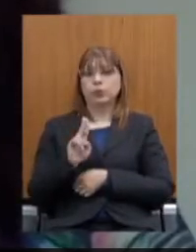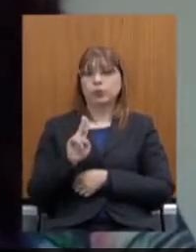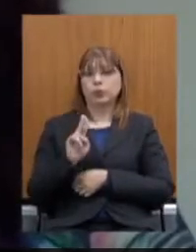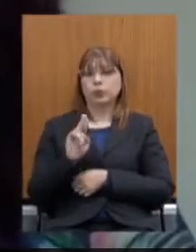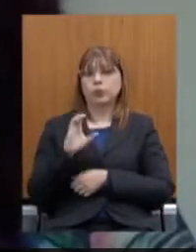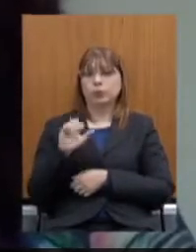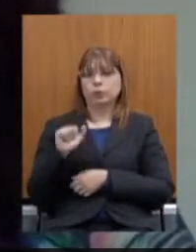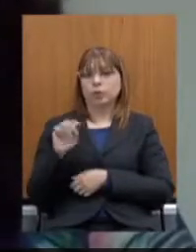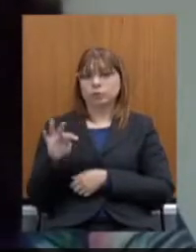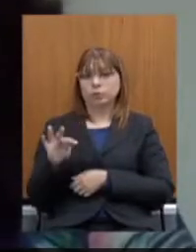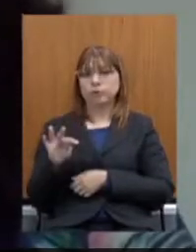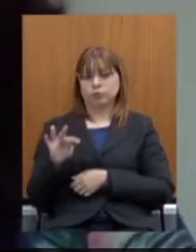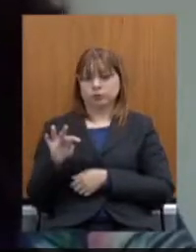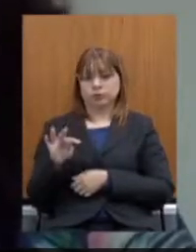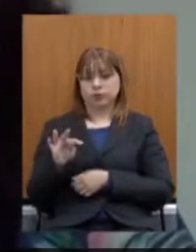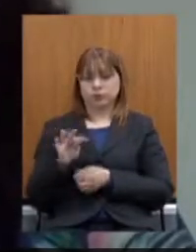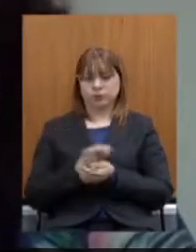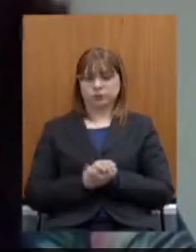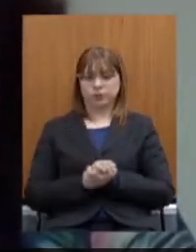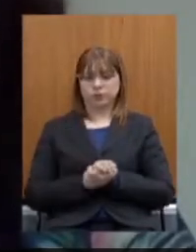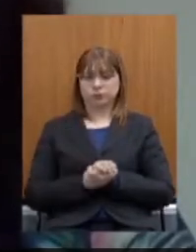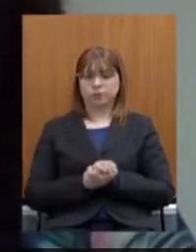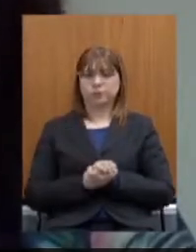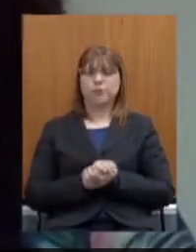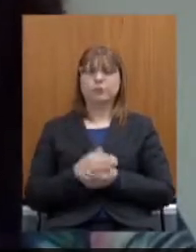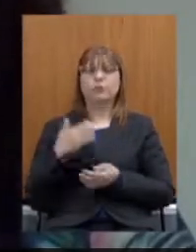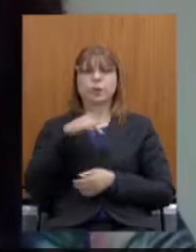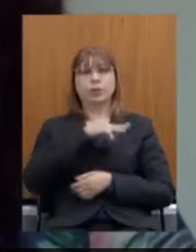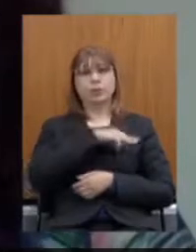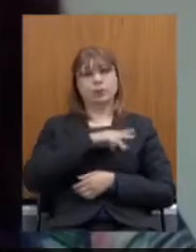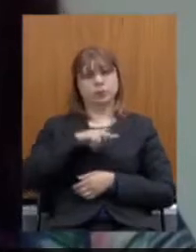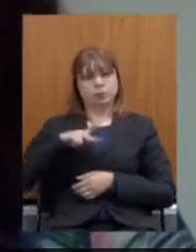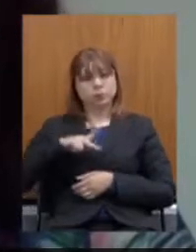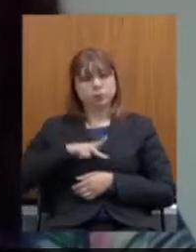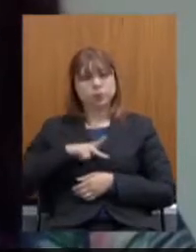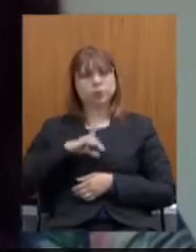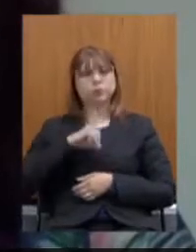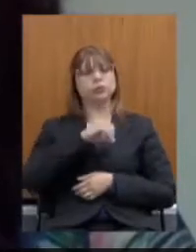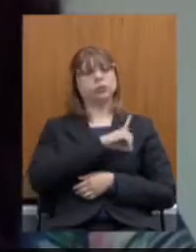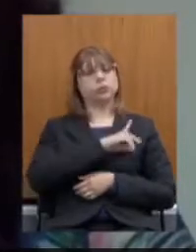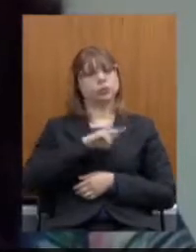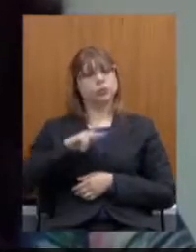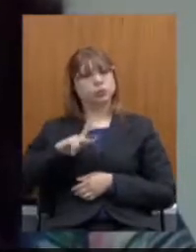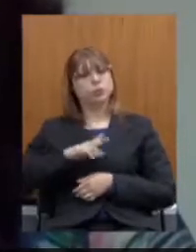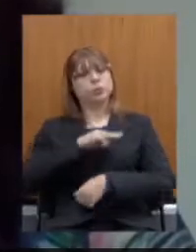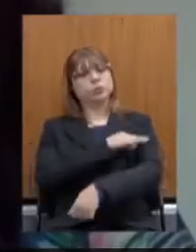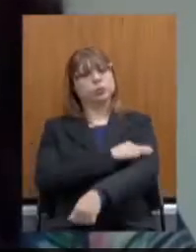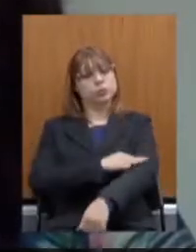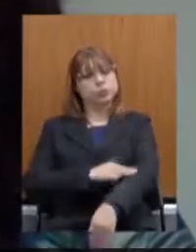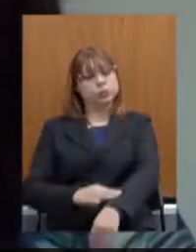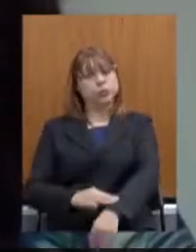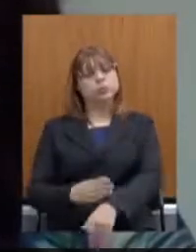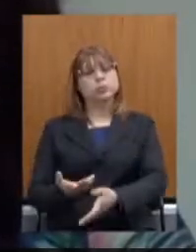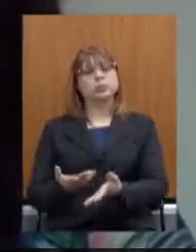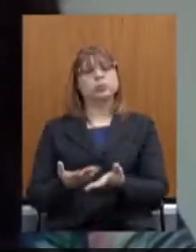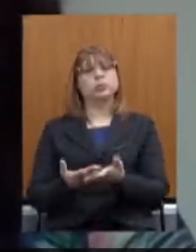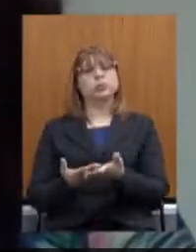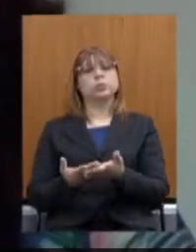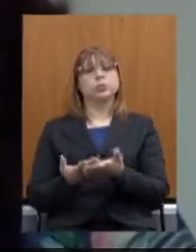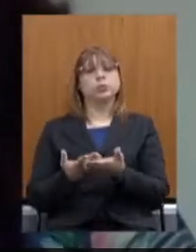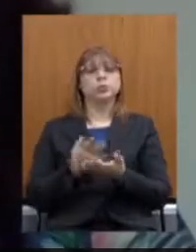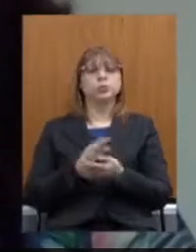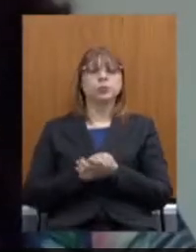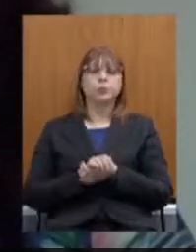Mineiro das Carreiras Típicas de Estado, o Ministério Público, a Defensoria, a Magistratura, a Procuradoria do Estado